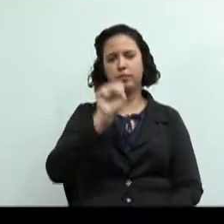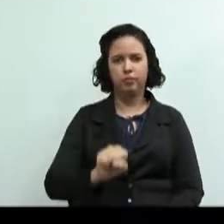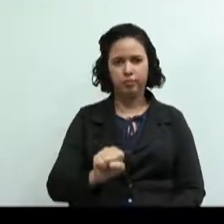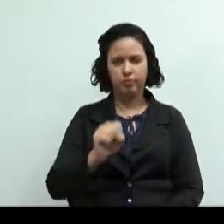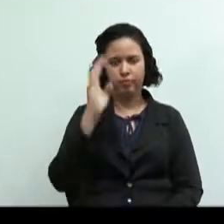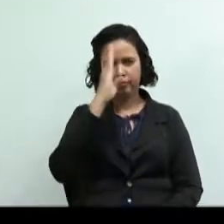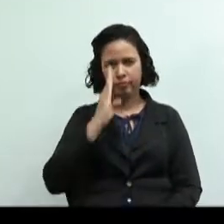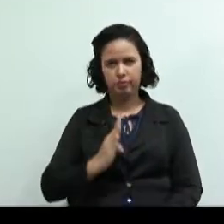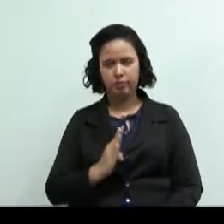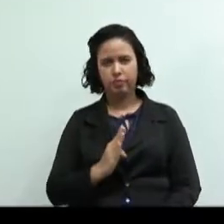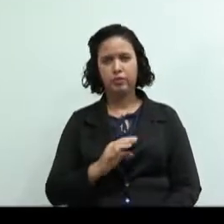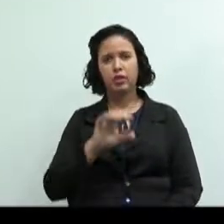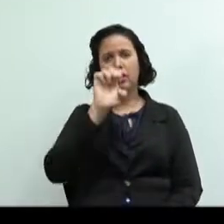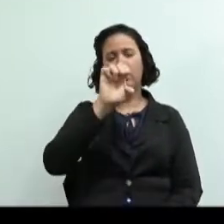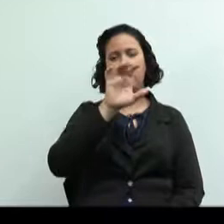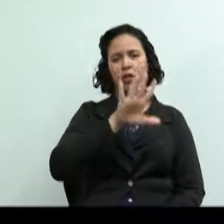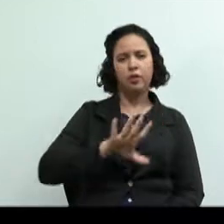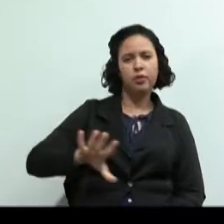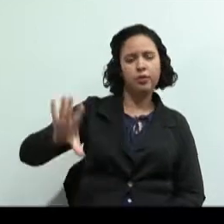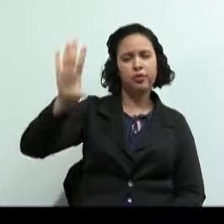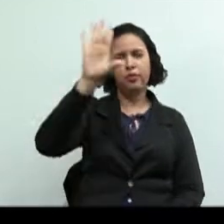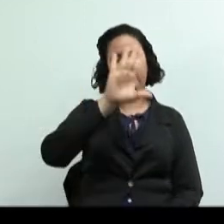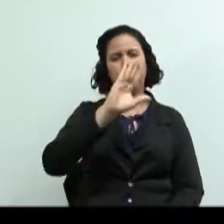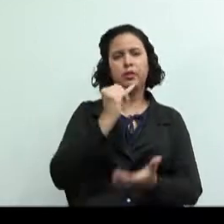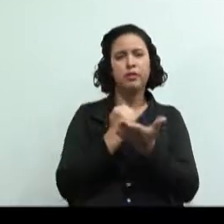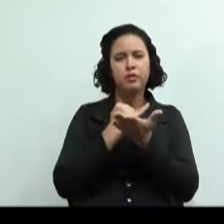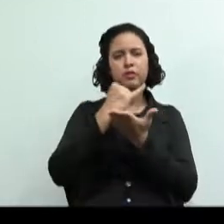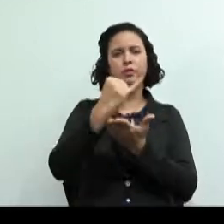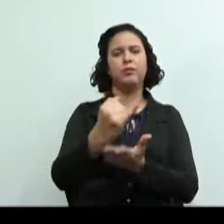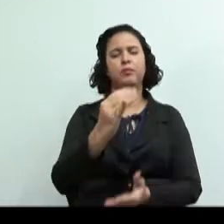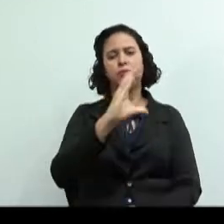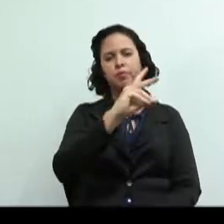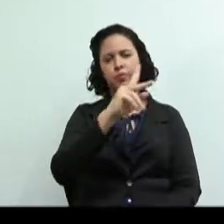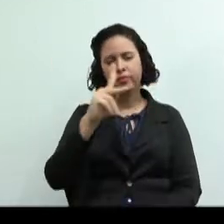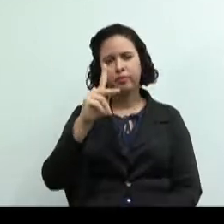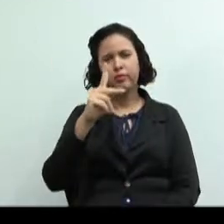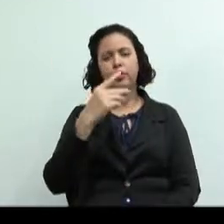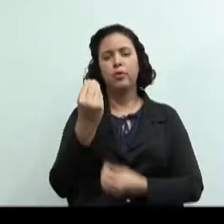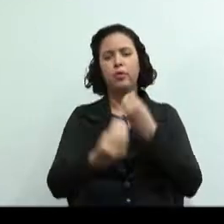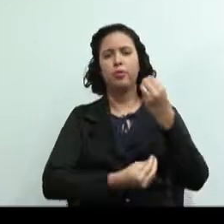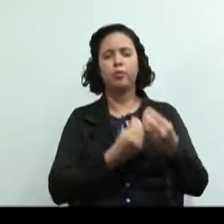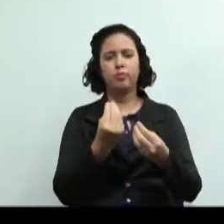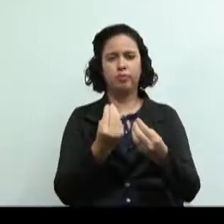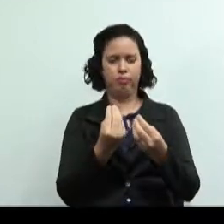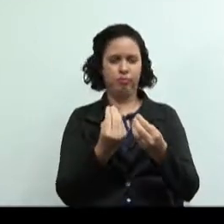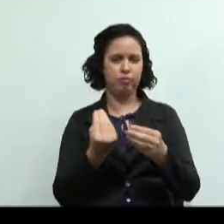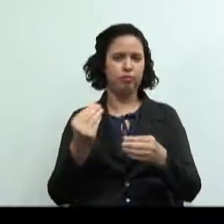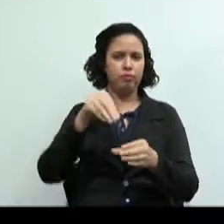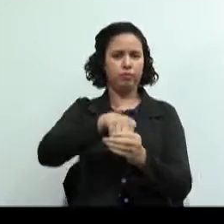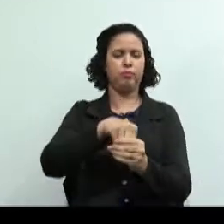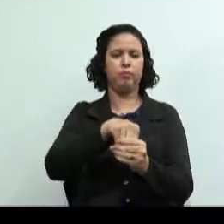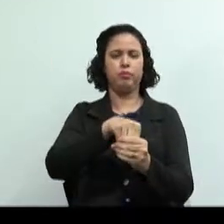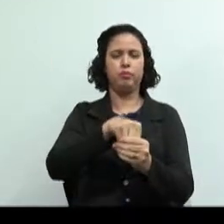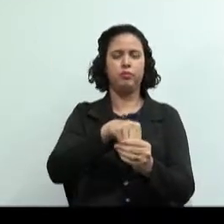origem do cooperativismo, como cultura já inserida na sociedade, onde o cooperativismo nasceu.